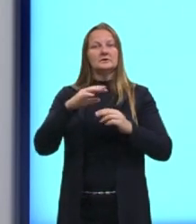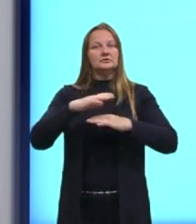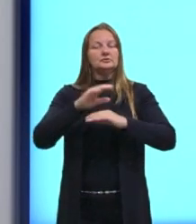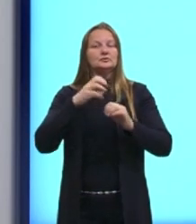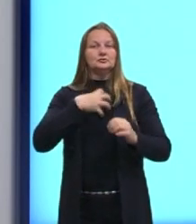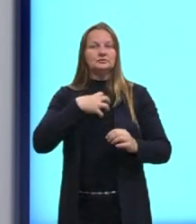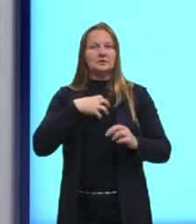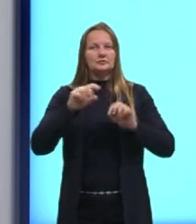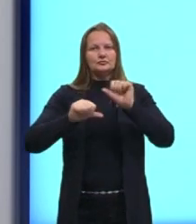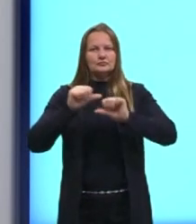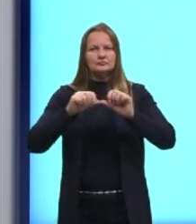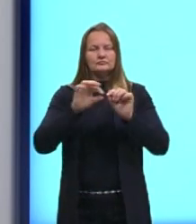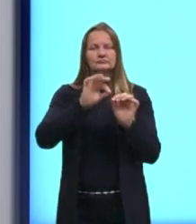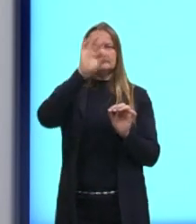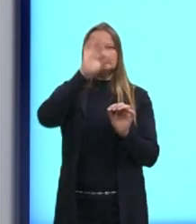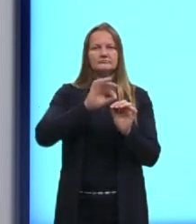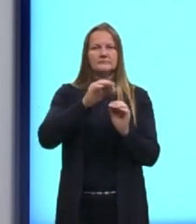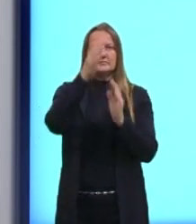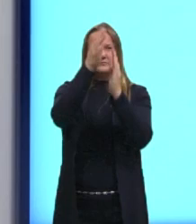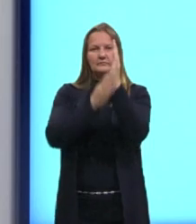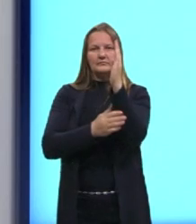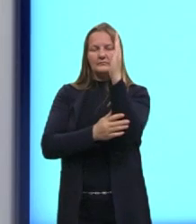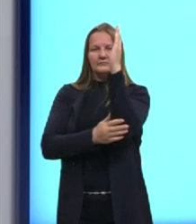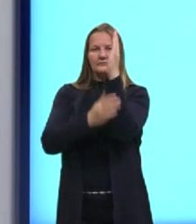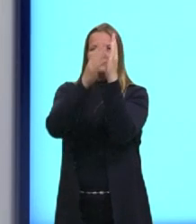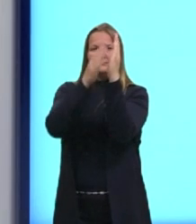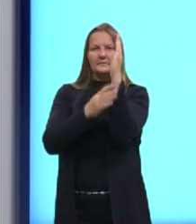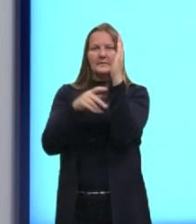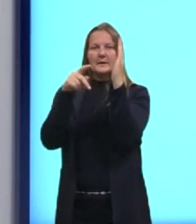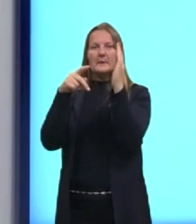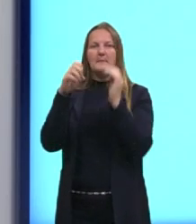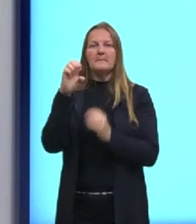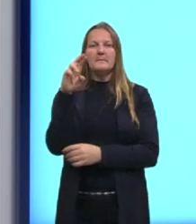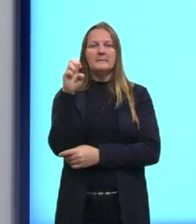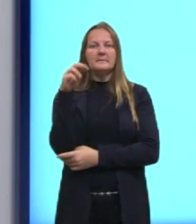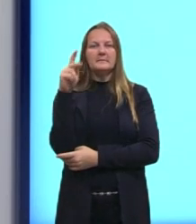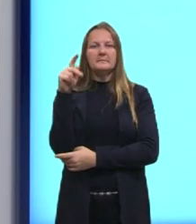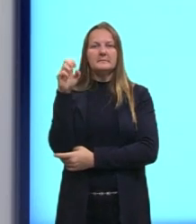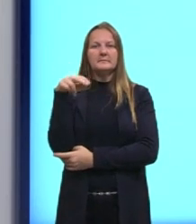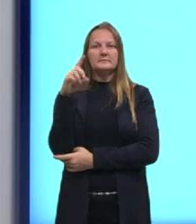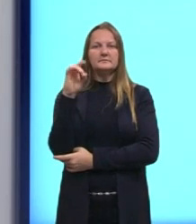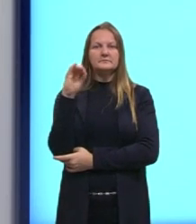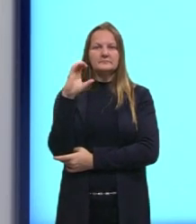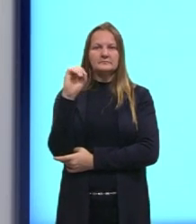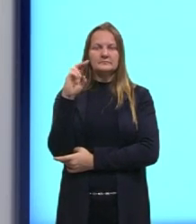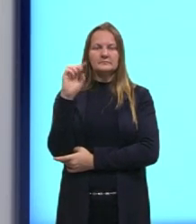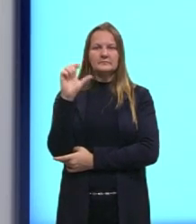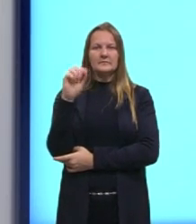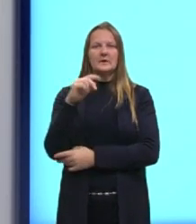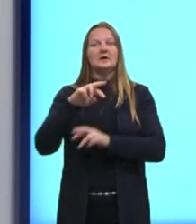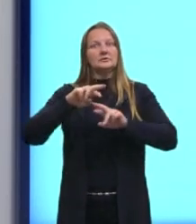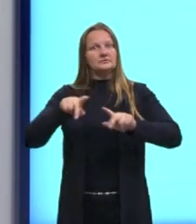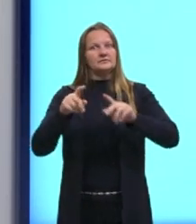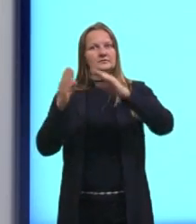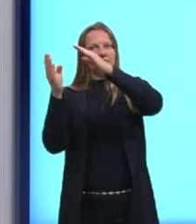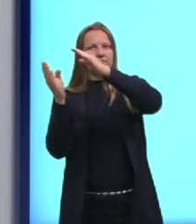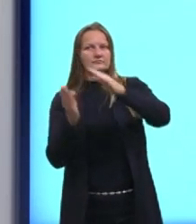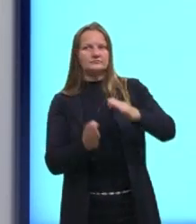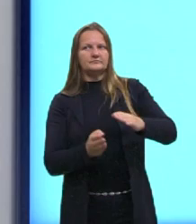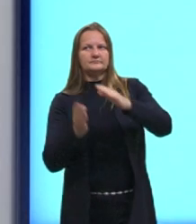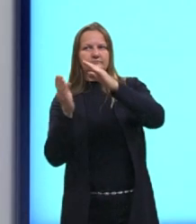entre retas no plano. e assume características que diferenciam do paralelismo que nós estudamos.